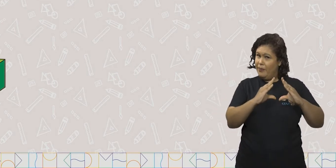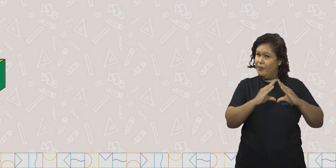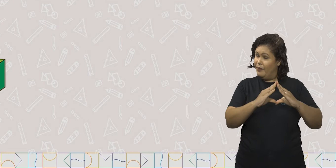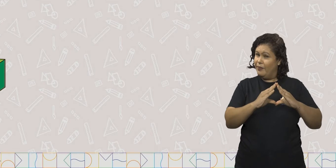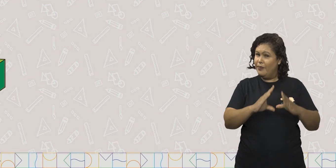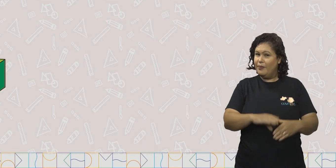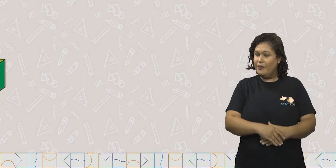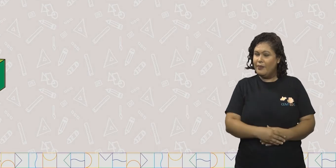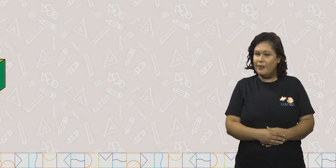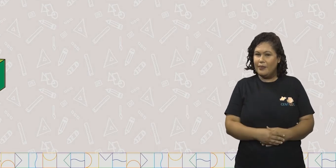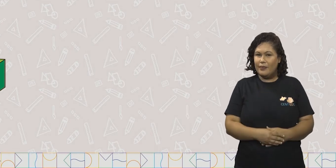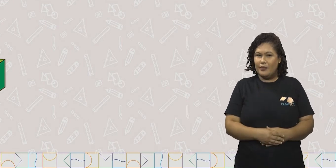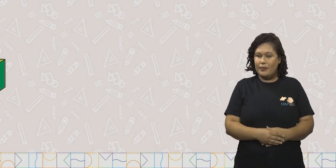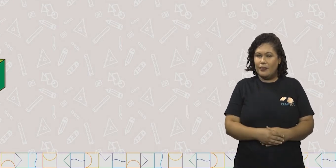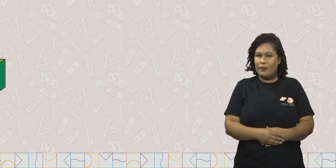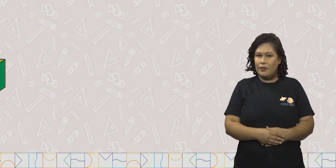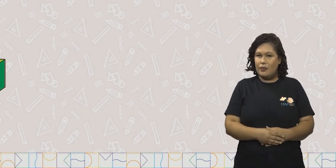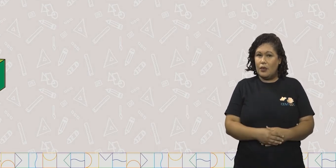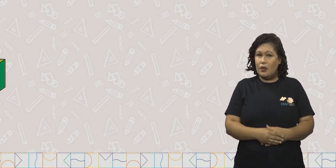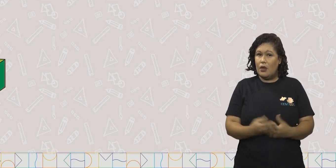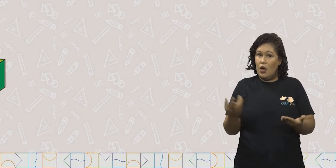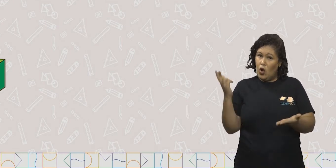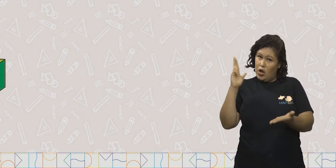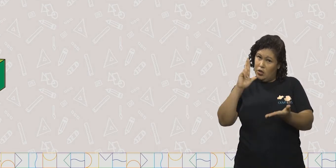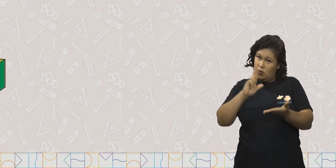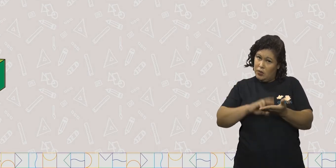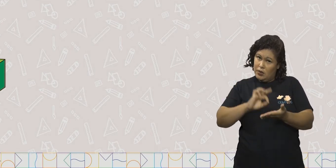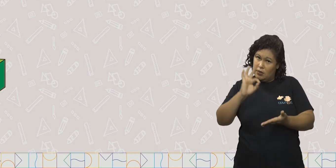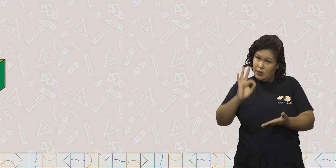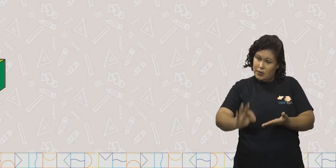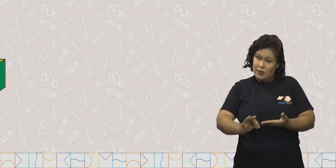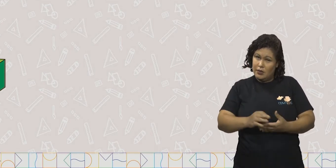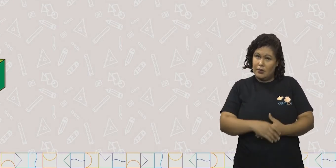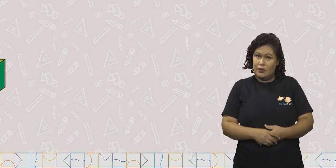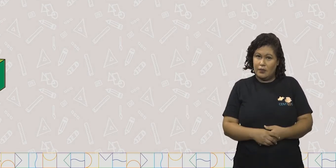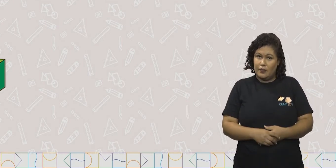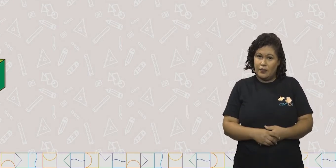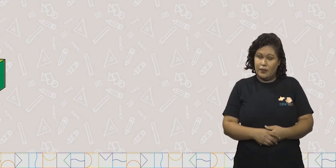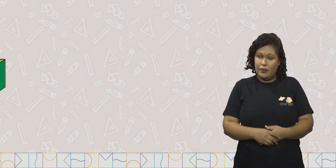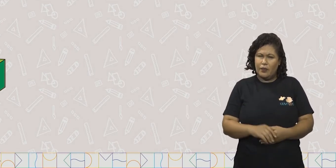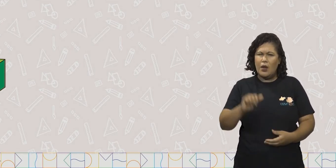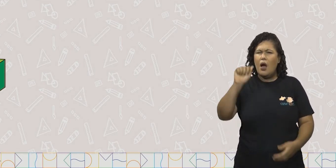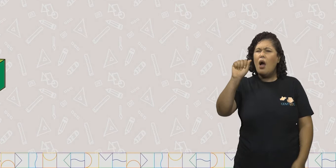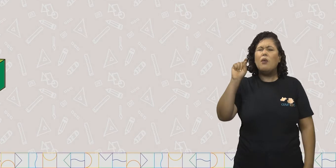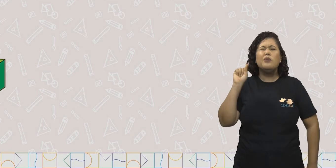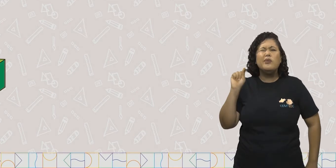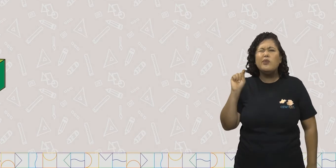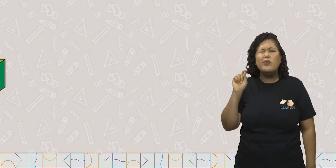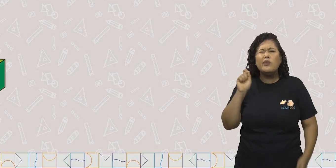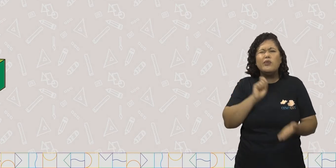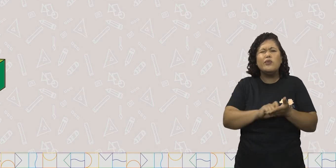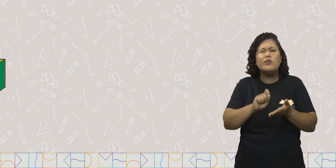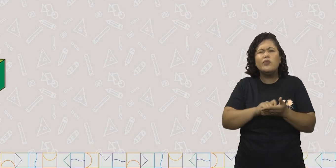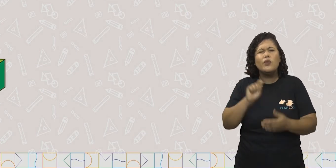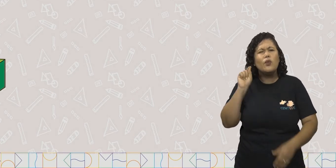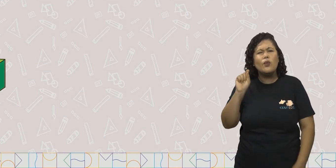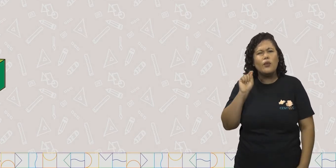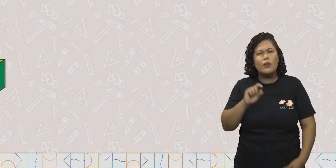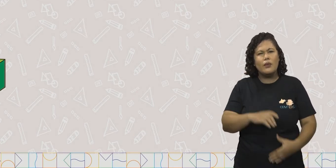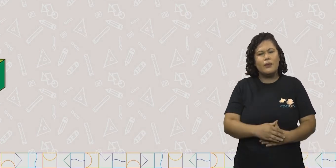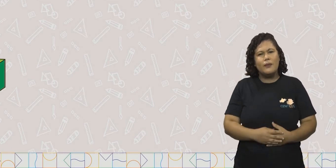pirâmide Vamos responder a atividade número 2 Letra A o que foi que você escreveu?